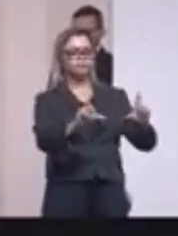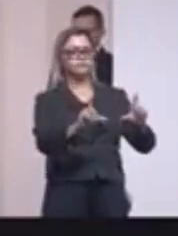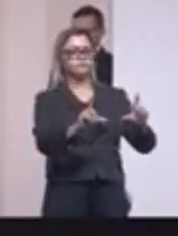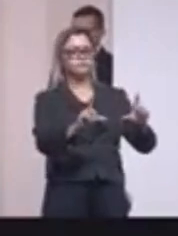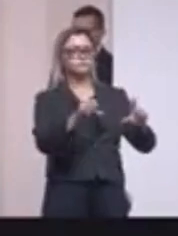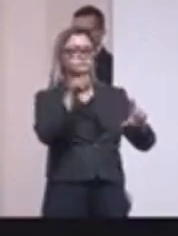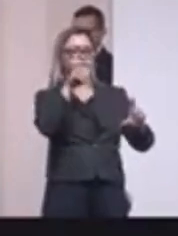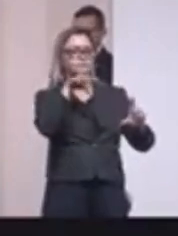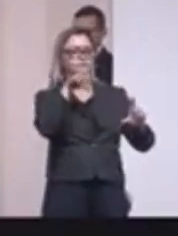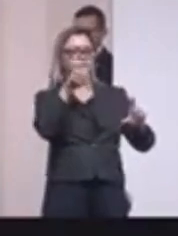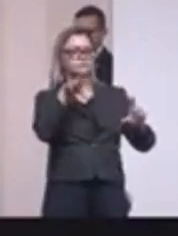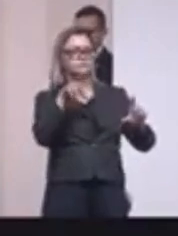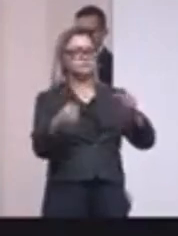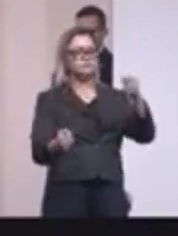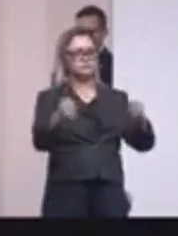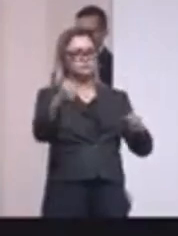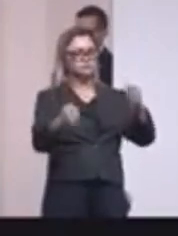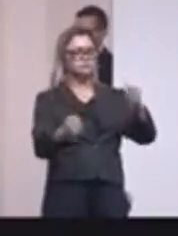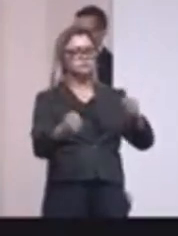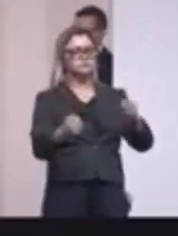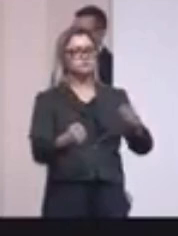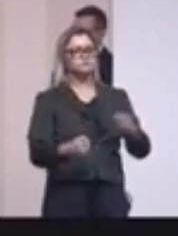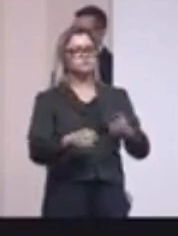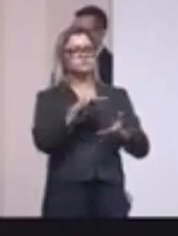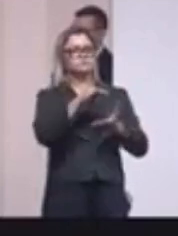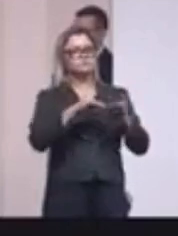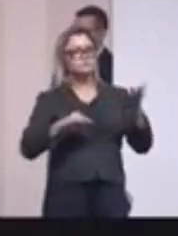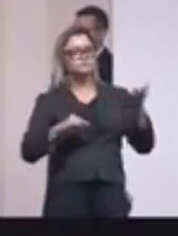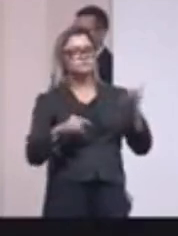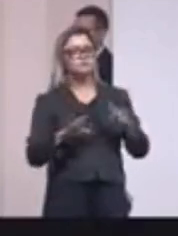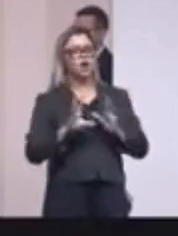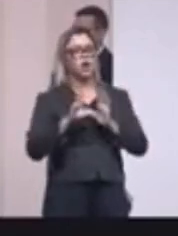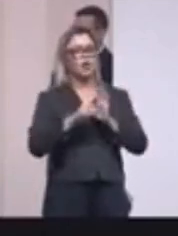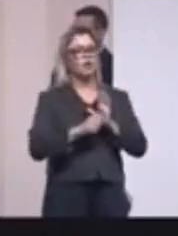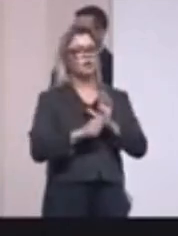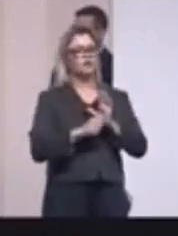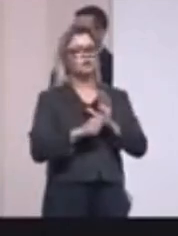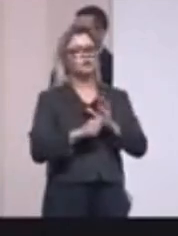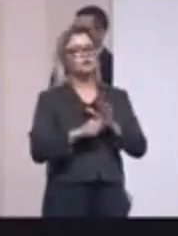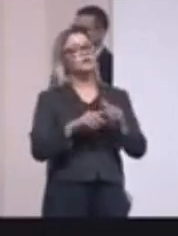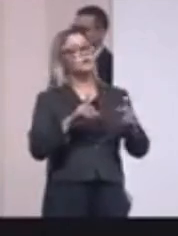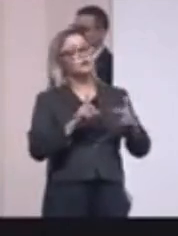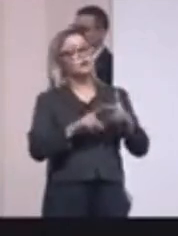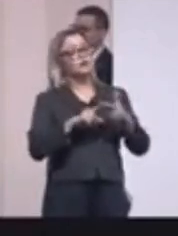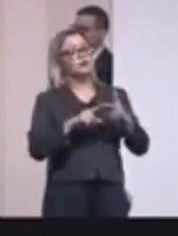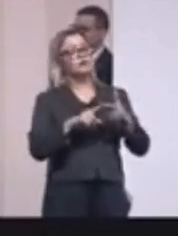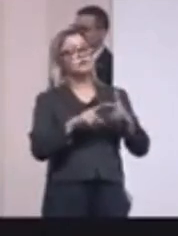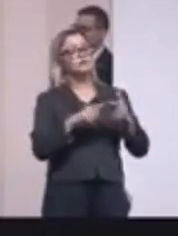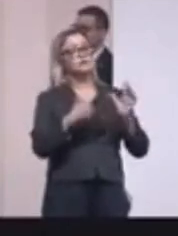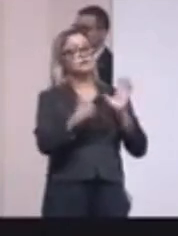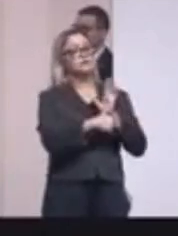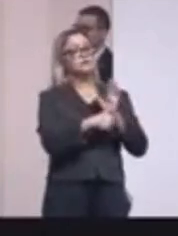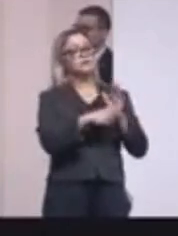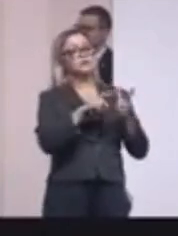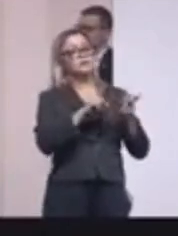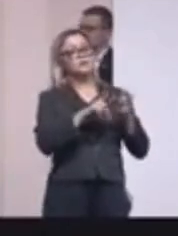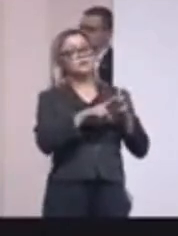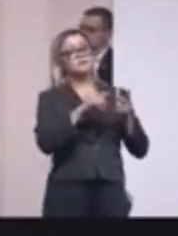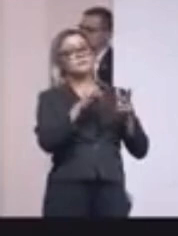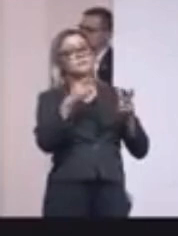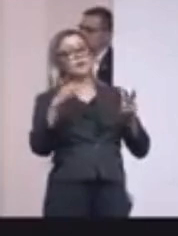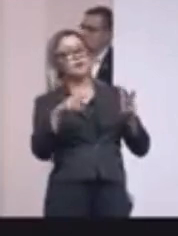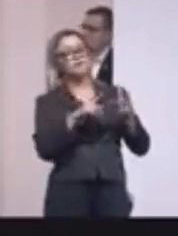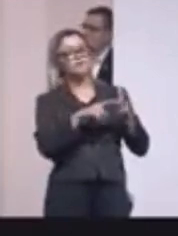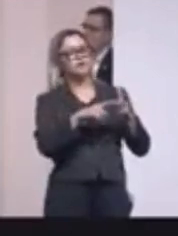verificação daqueles veículos que estão com o registro de roubo e furto em aberto, é o cruzamento com o CPF para saber se